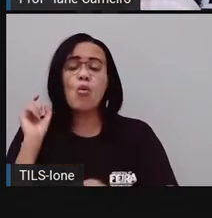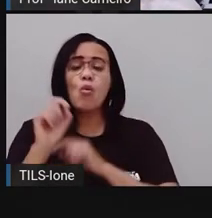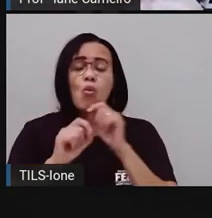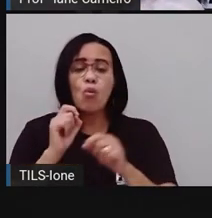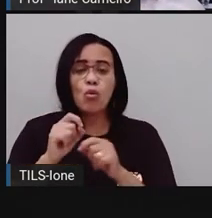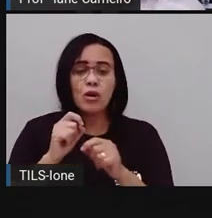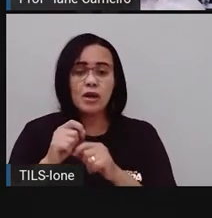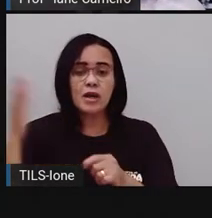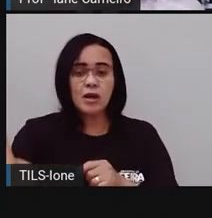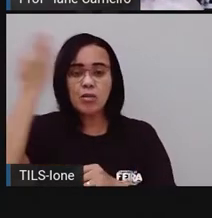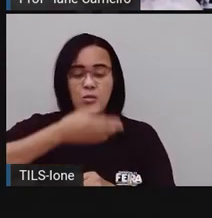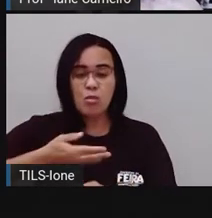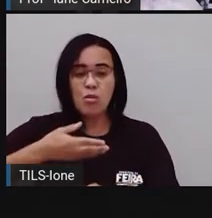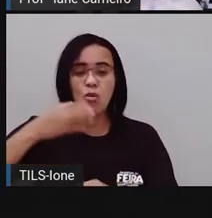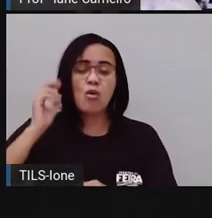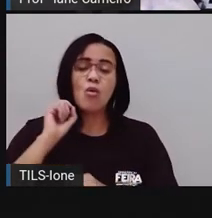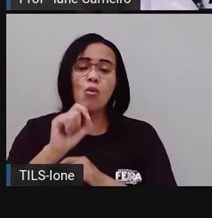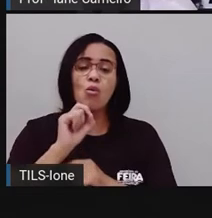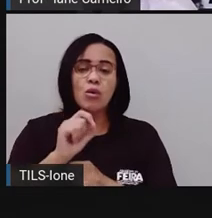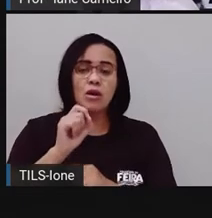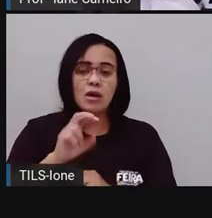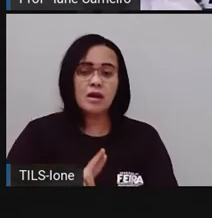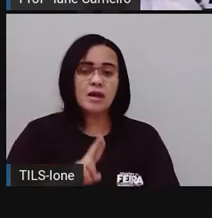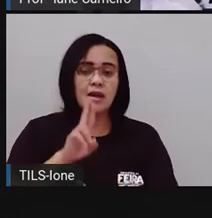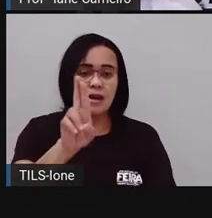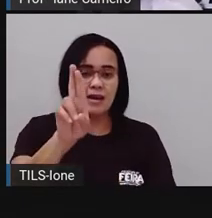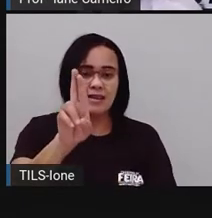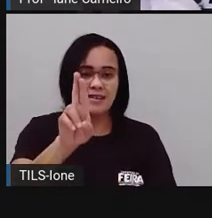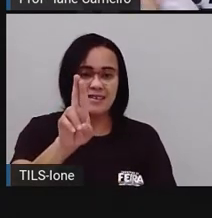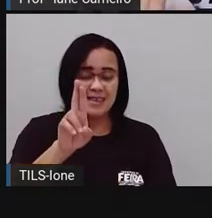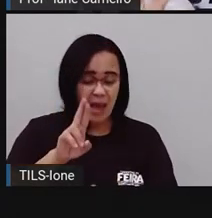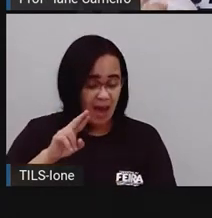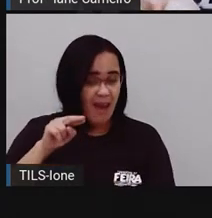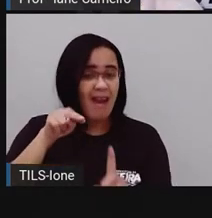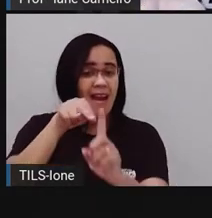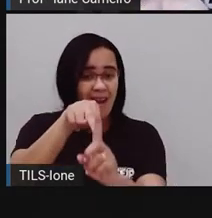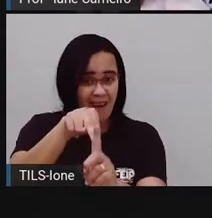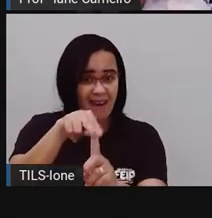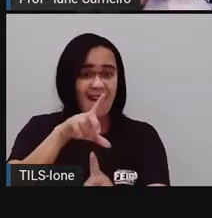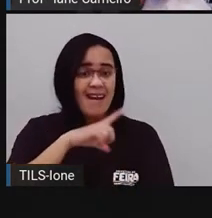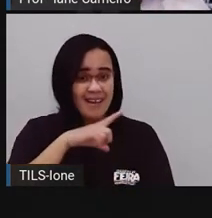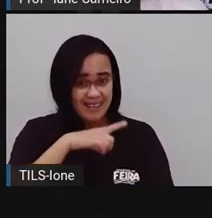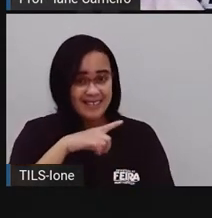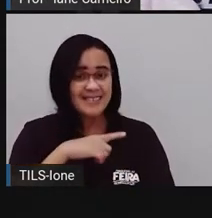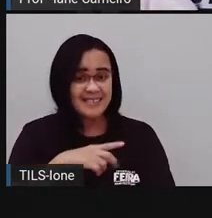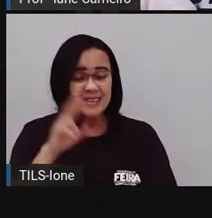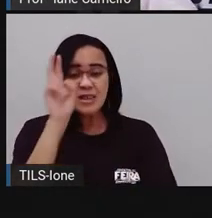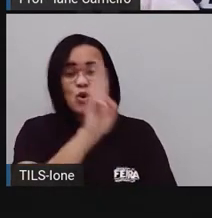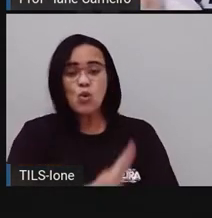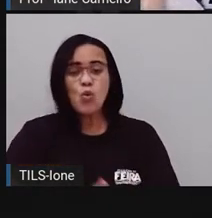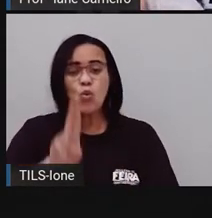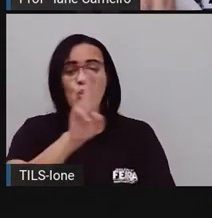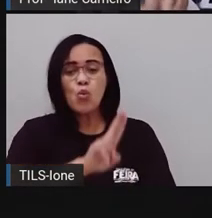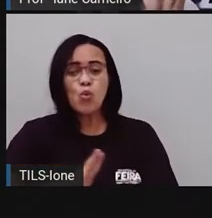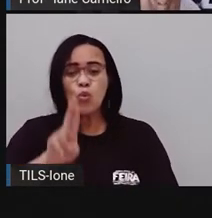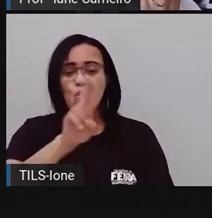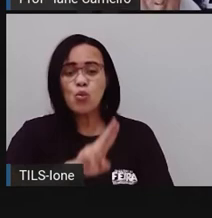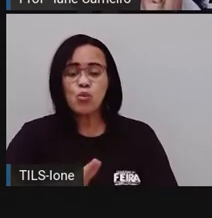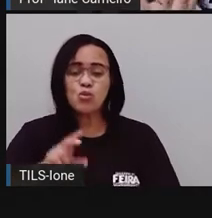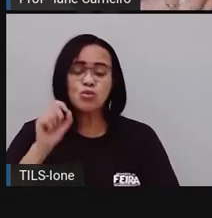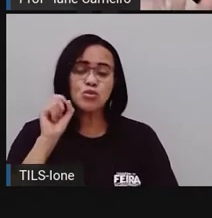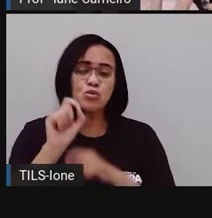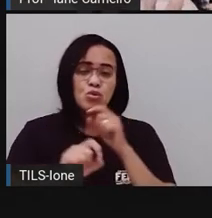beleza de nosso povo, tá certo? Olha só, ele usou o aço, né, para fazer essa